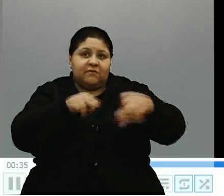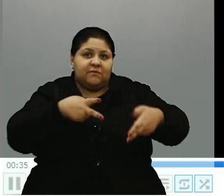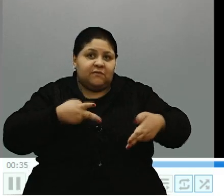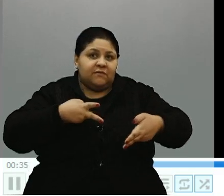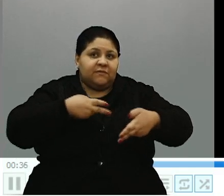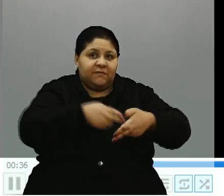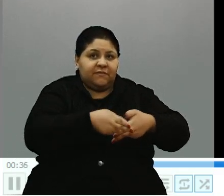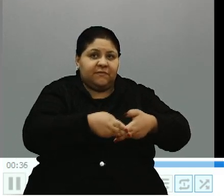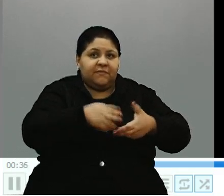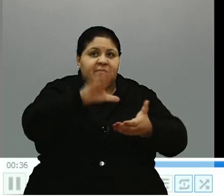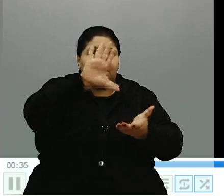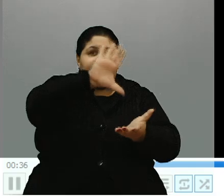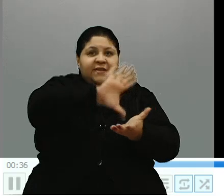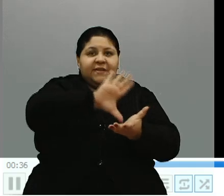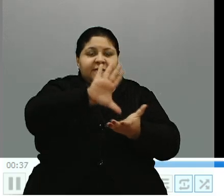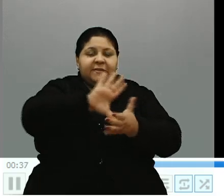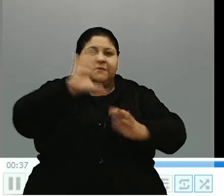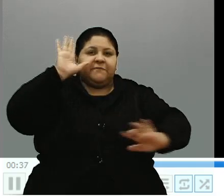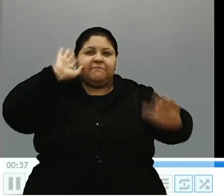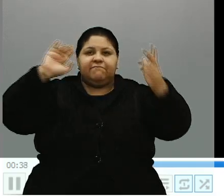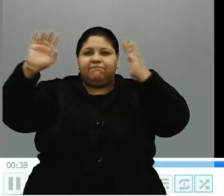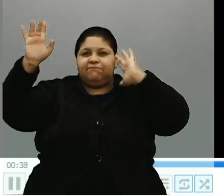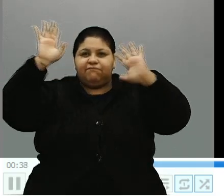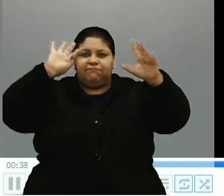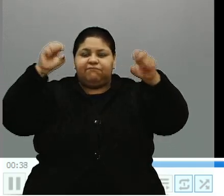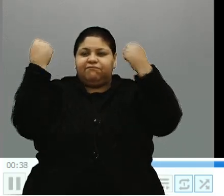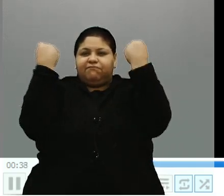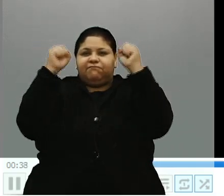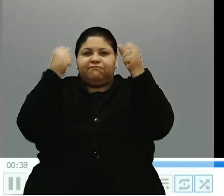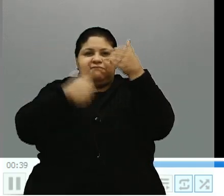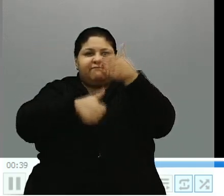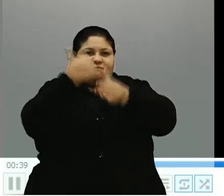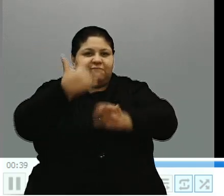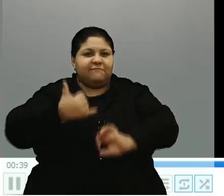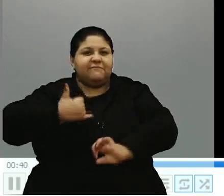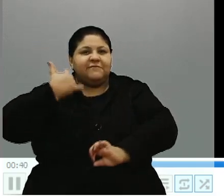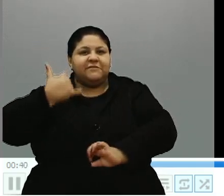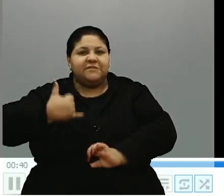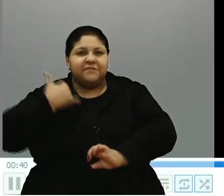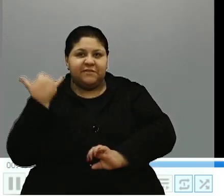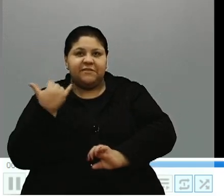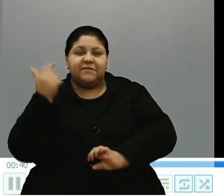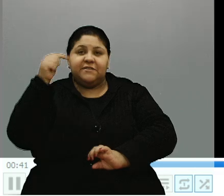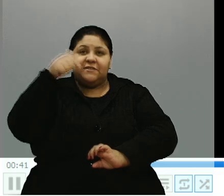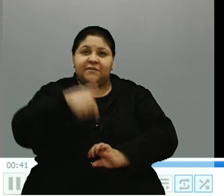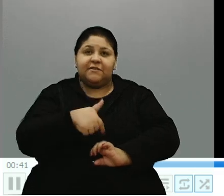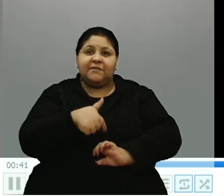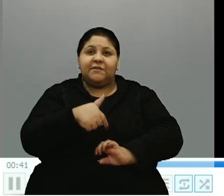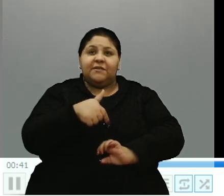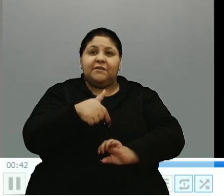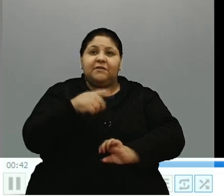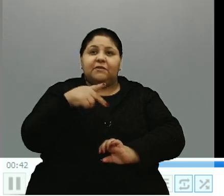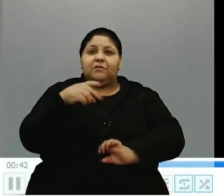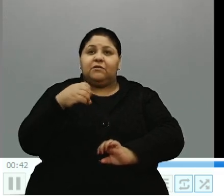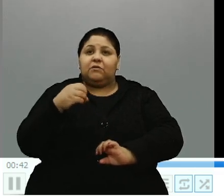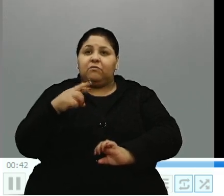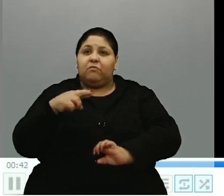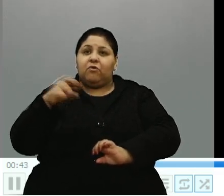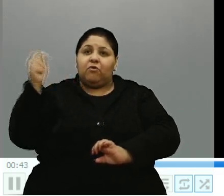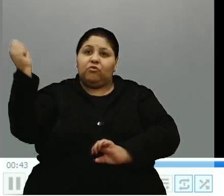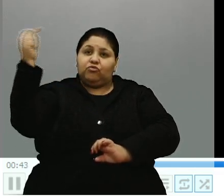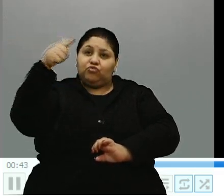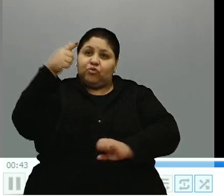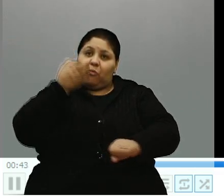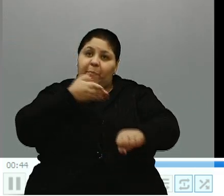da nossa tão sonhada Academia da Melhor Idade, aqui do Pôr do Sol. Participem!